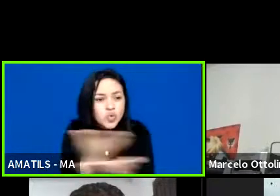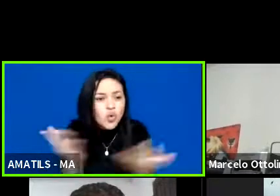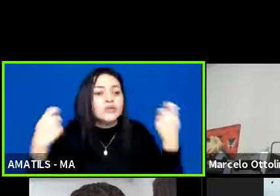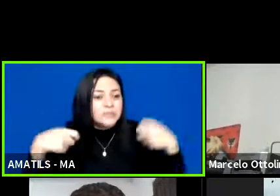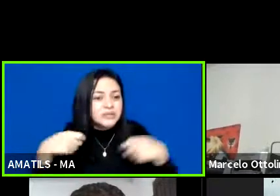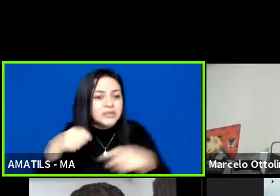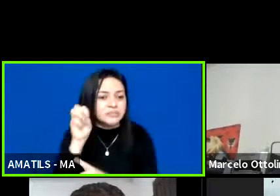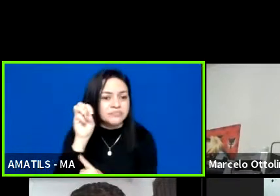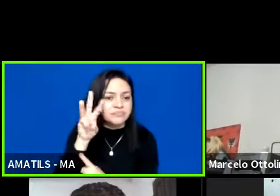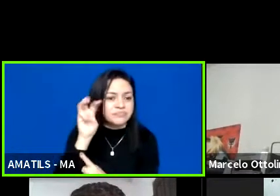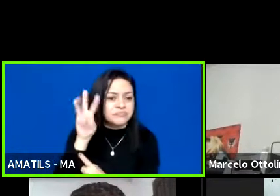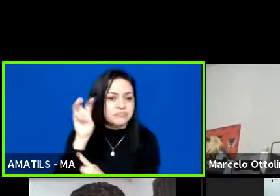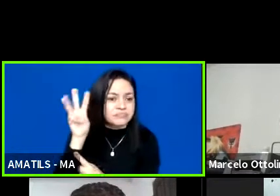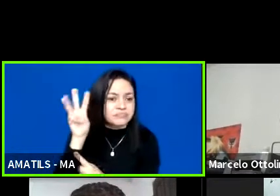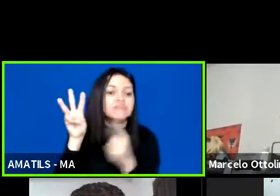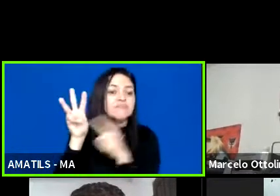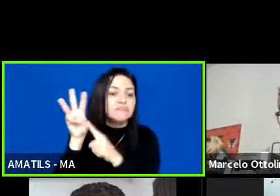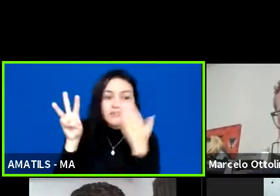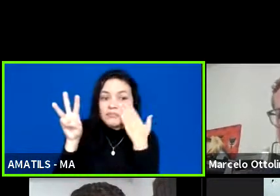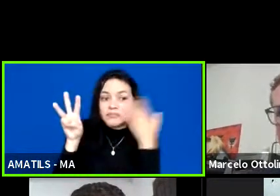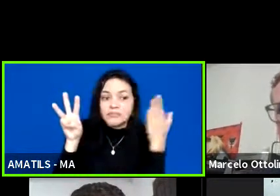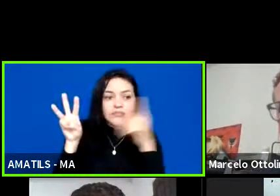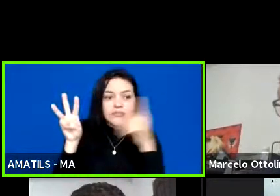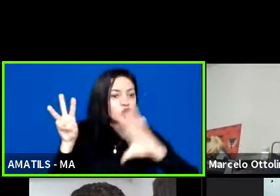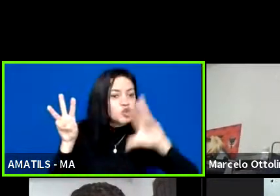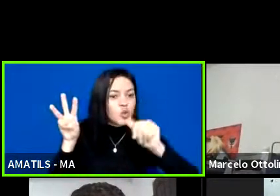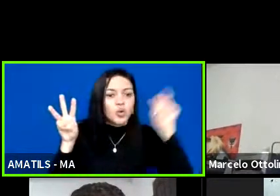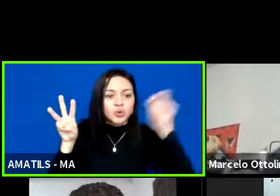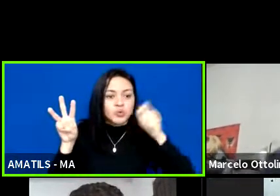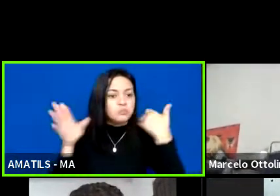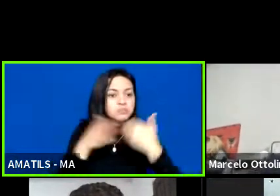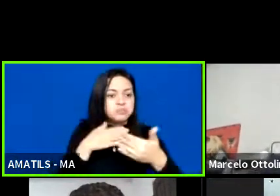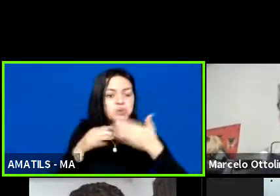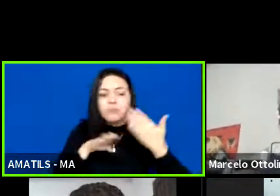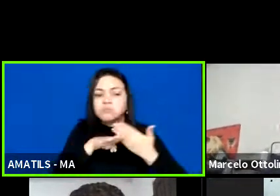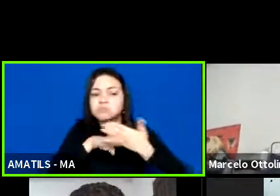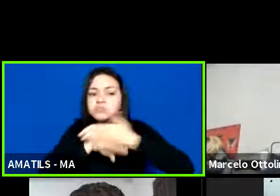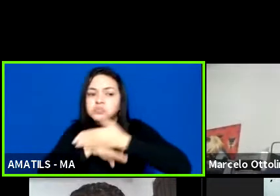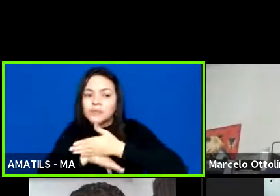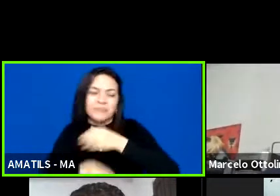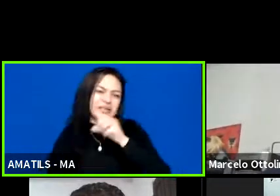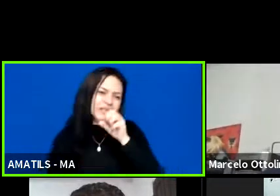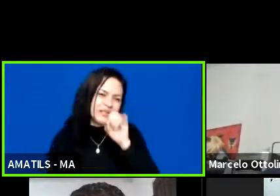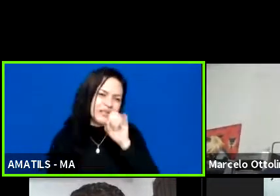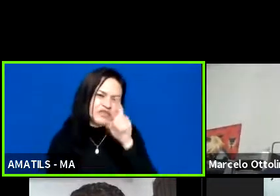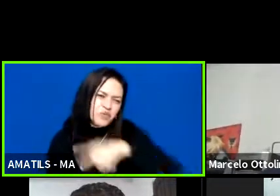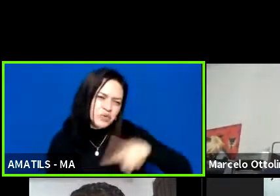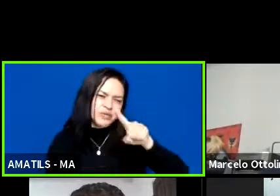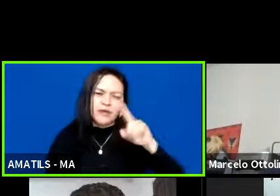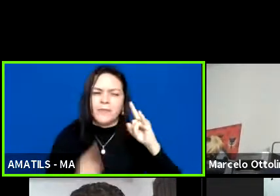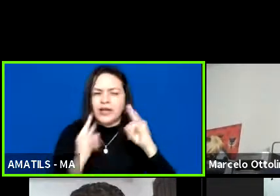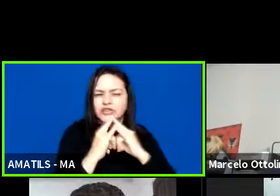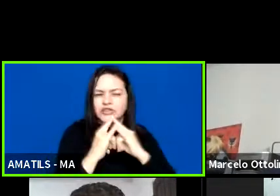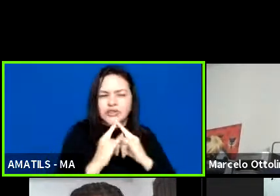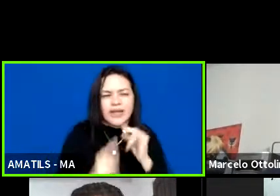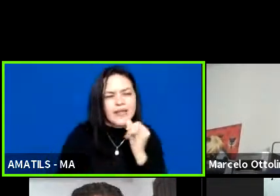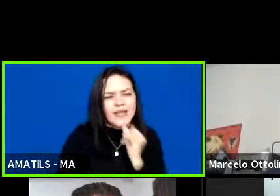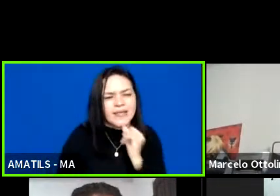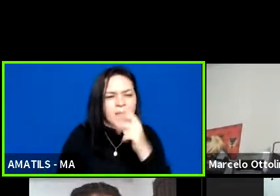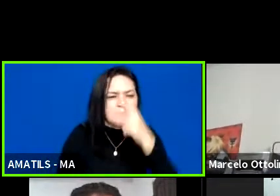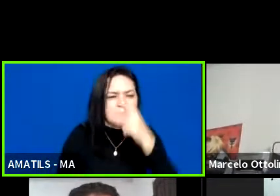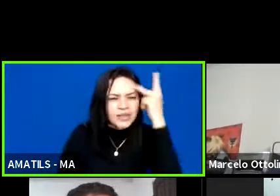site, e esse site deve ser acessível. Se vocês são uma entidade de pessoas cegas, que eu estou tratando aqui a todo momento,